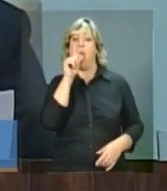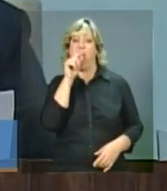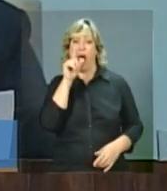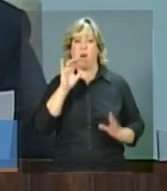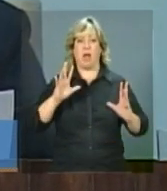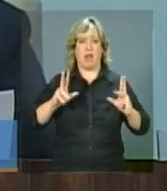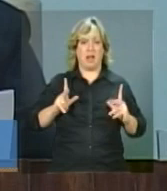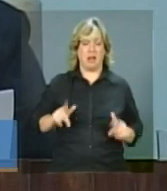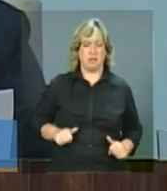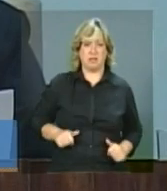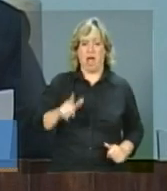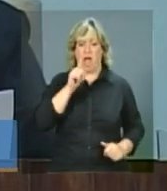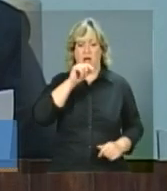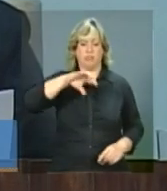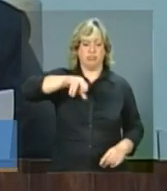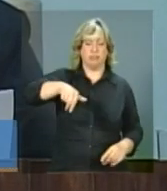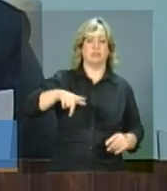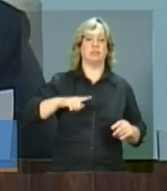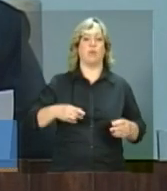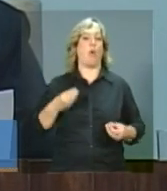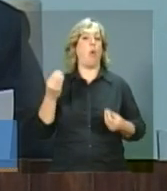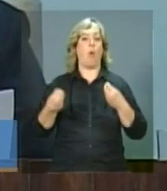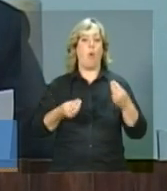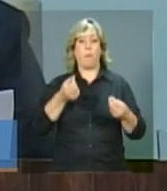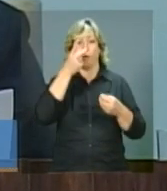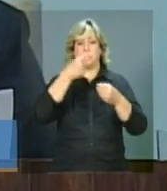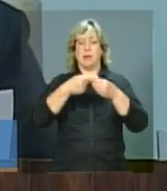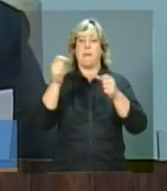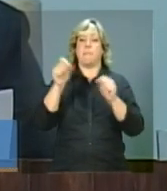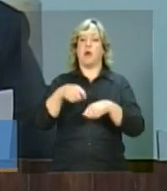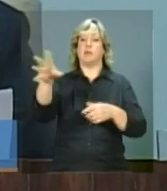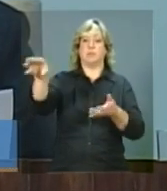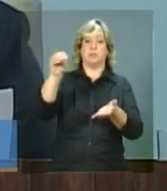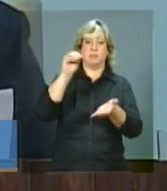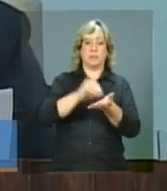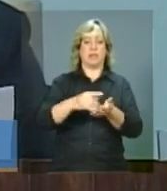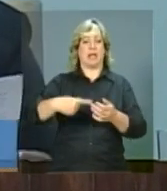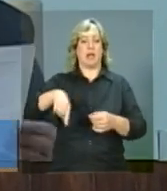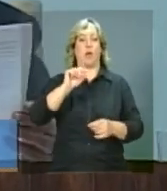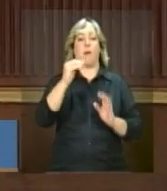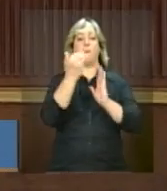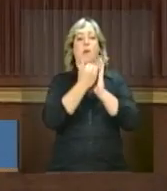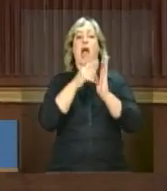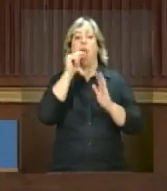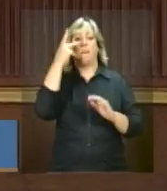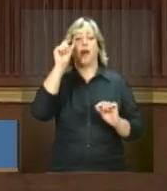Como o município poderá cadastrar essas comunidades no programa Água para Todos?